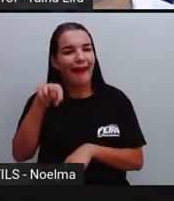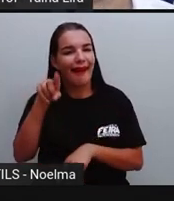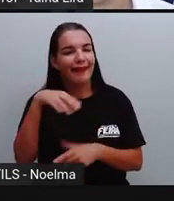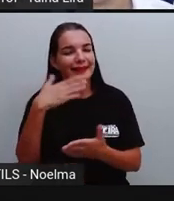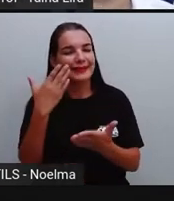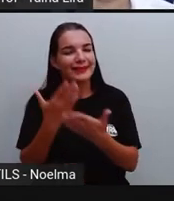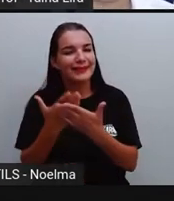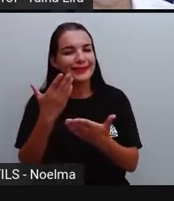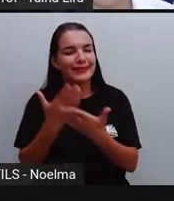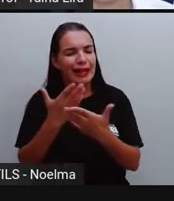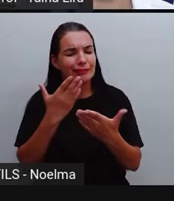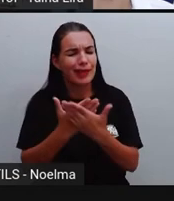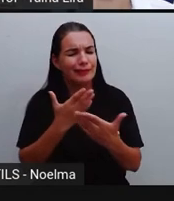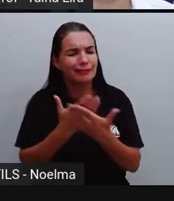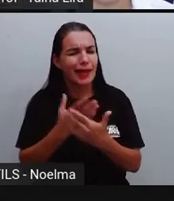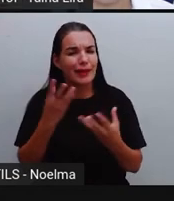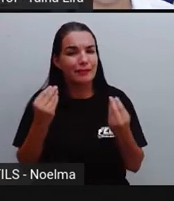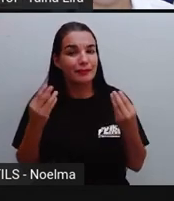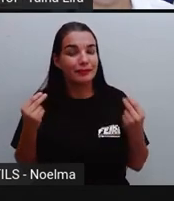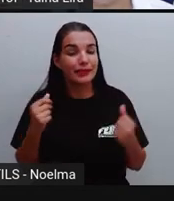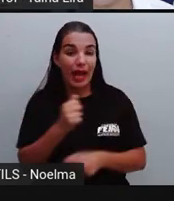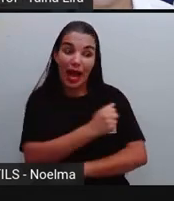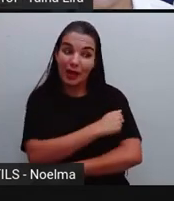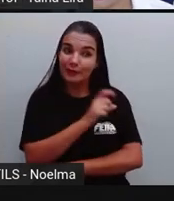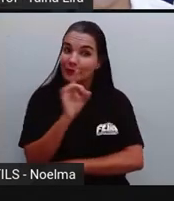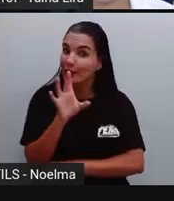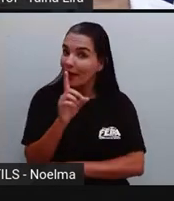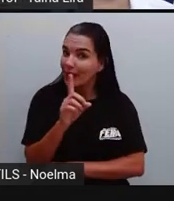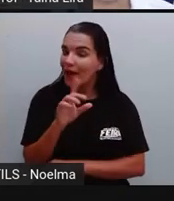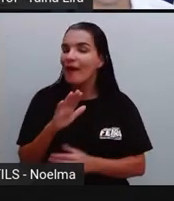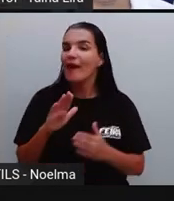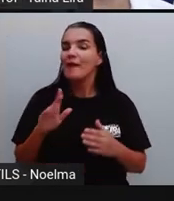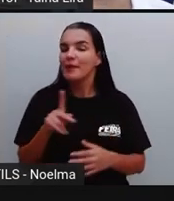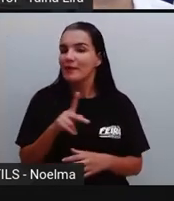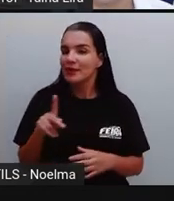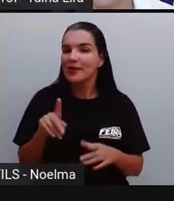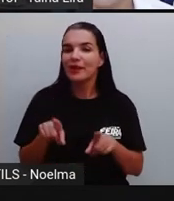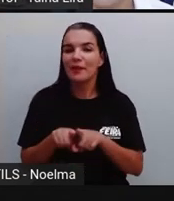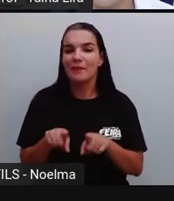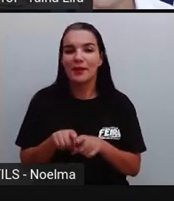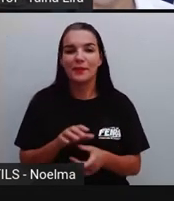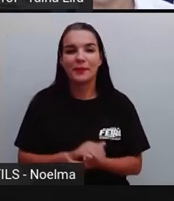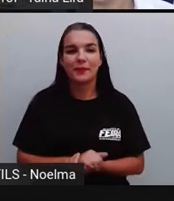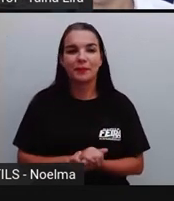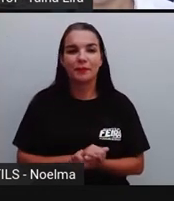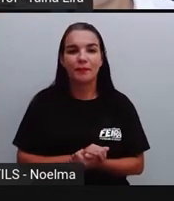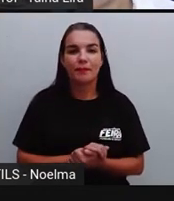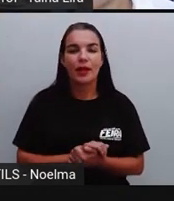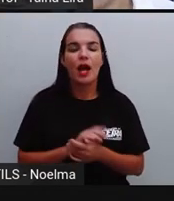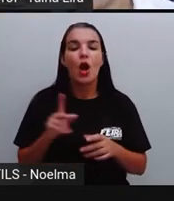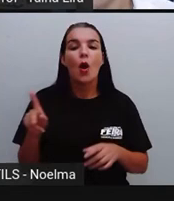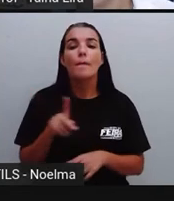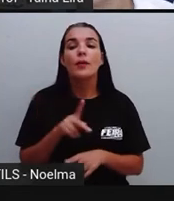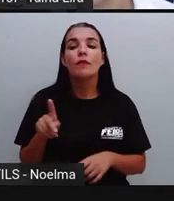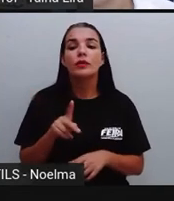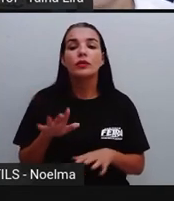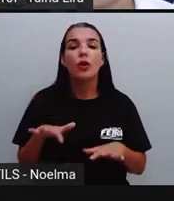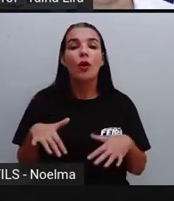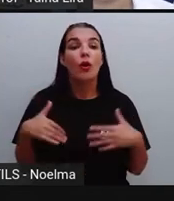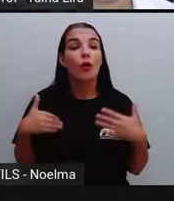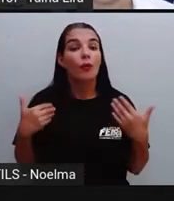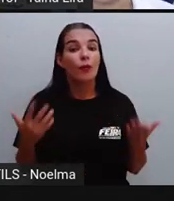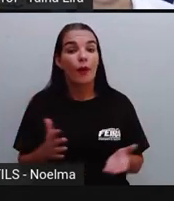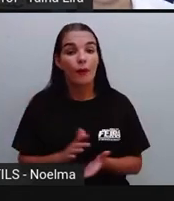muito, tá? Não é só aluno, não. A gente também continua estudando, viu? E o professor? Bom,